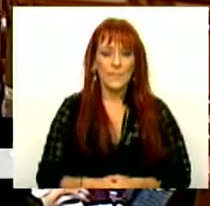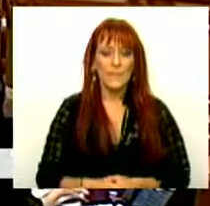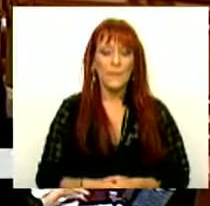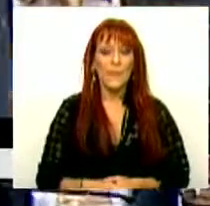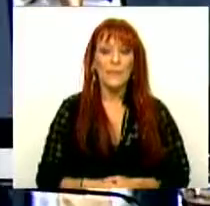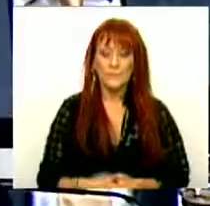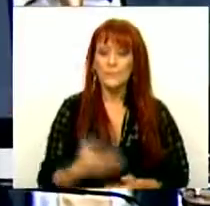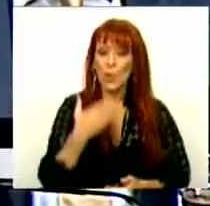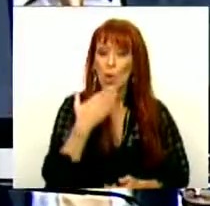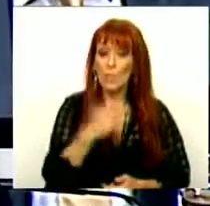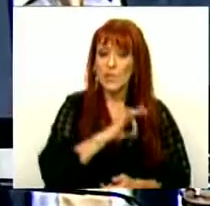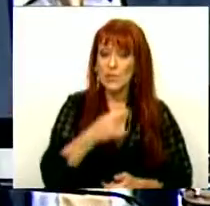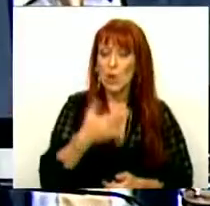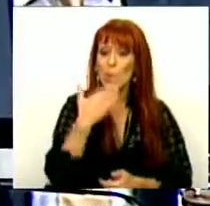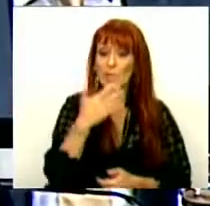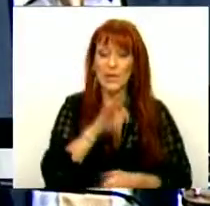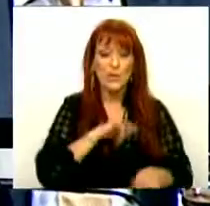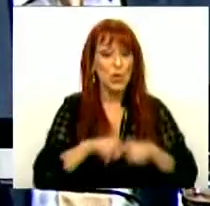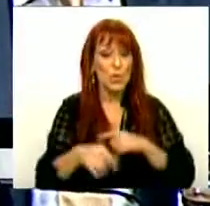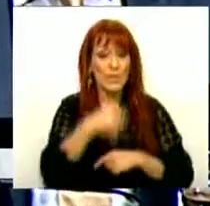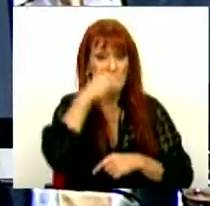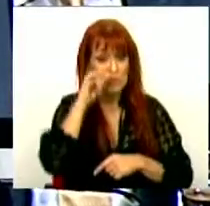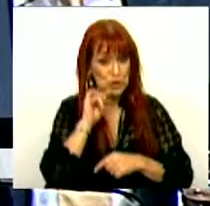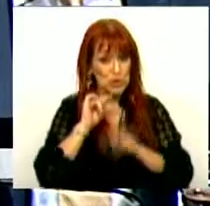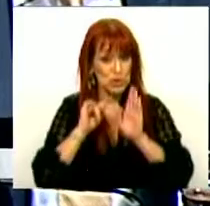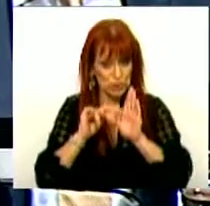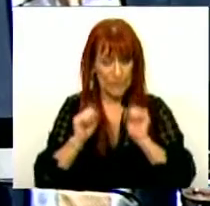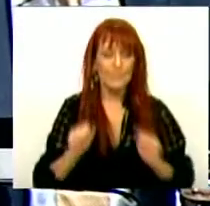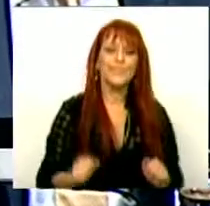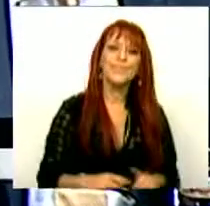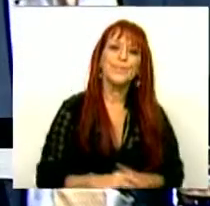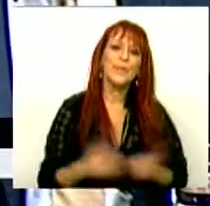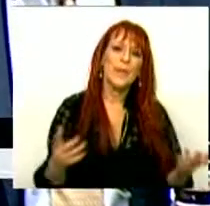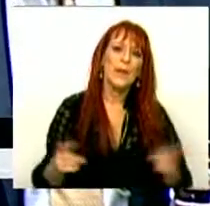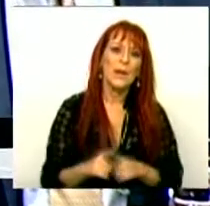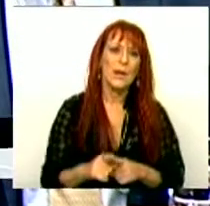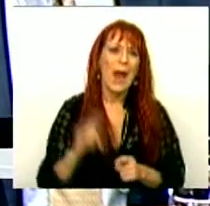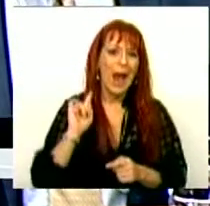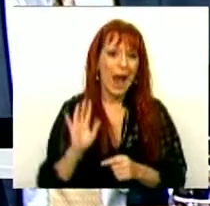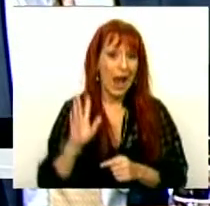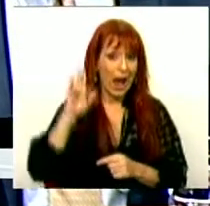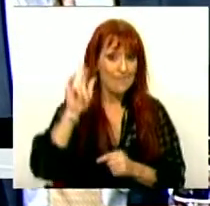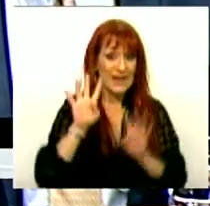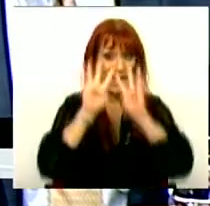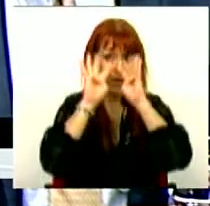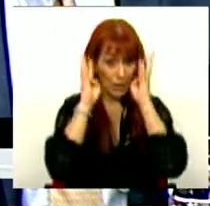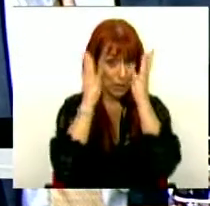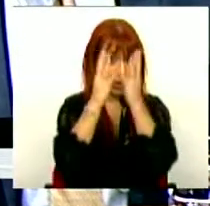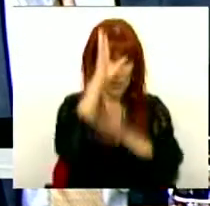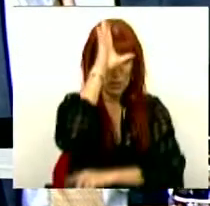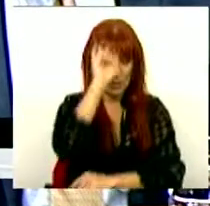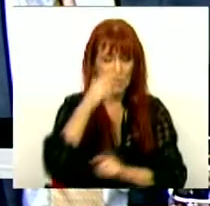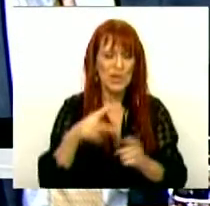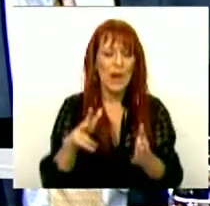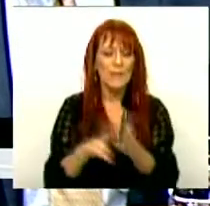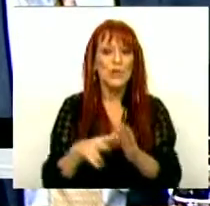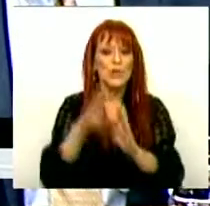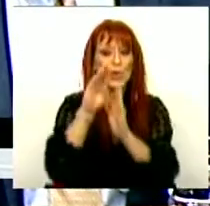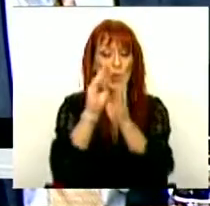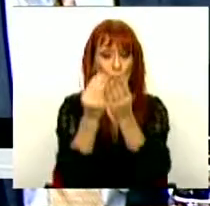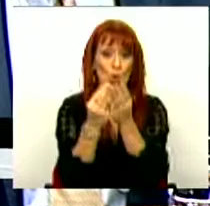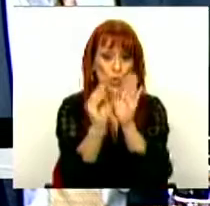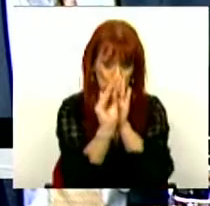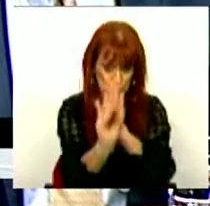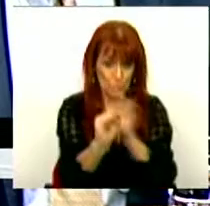Muito obrigado, Sr. Presidente. Muito obrigado, Sr. Deputado de Jerónimo de Sousa. A mim é mesmo o Conselho de Ministros irá aprovar uma resolução do